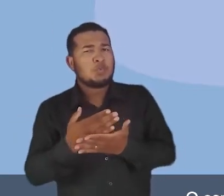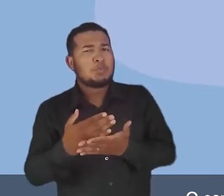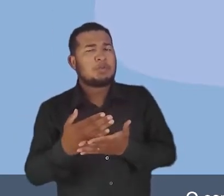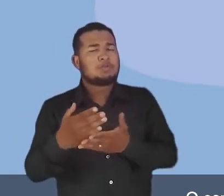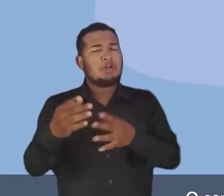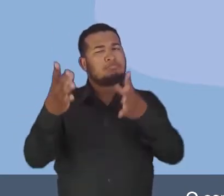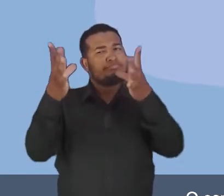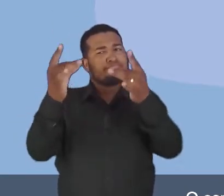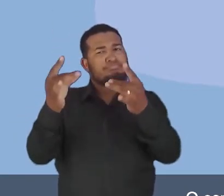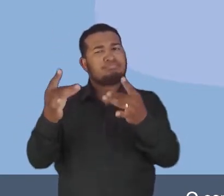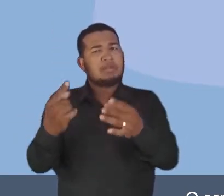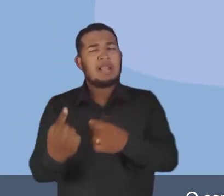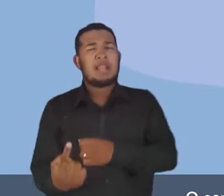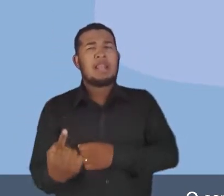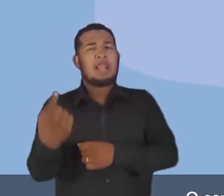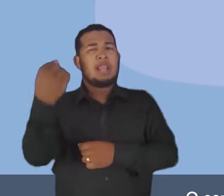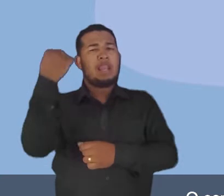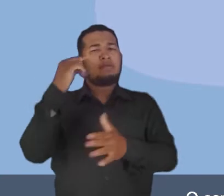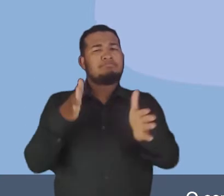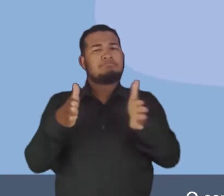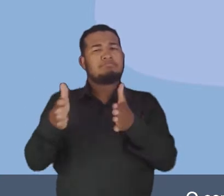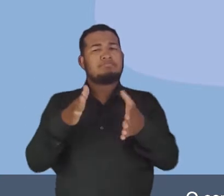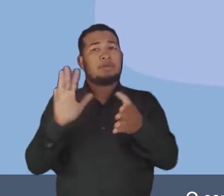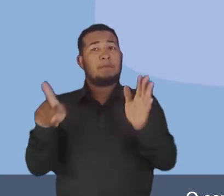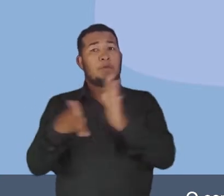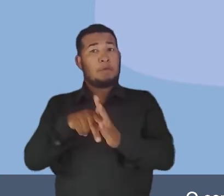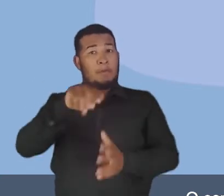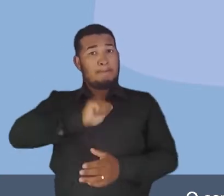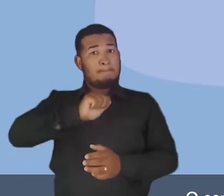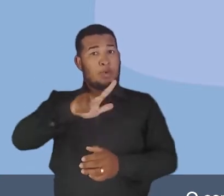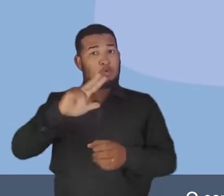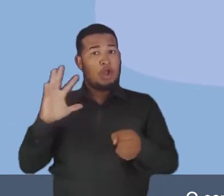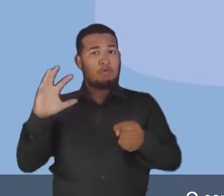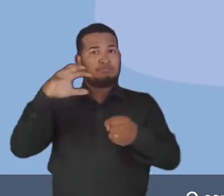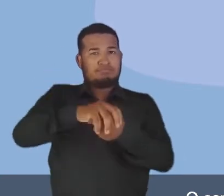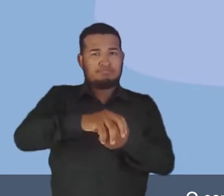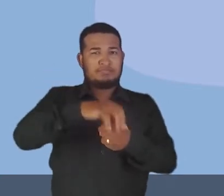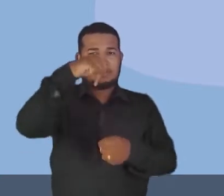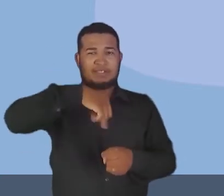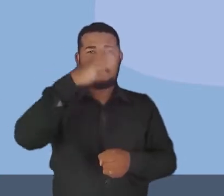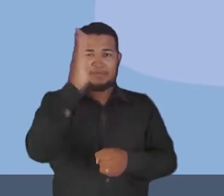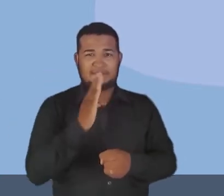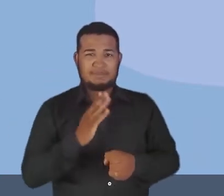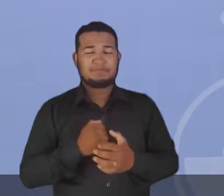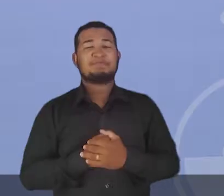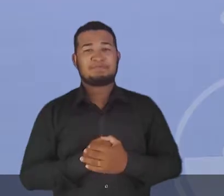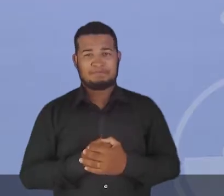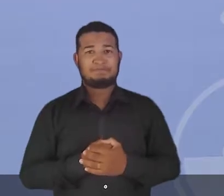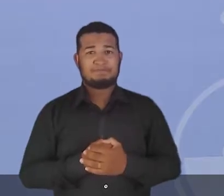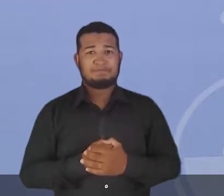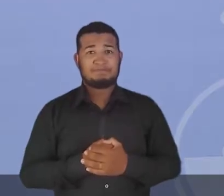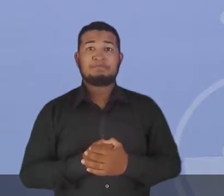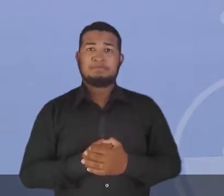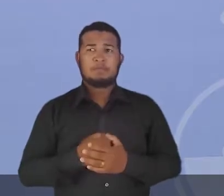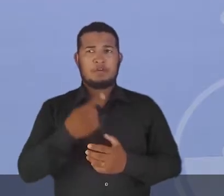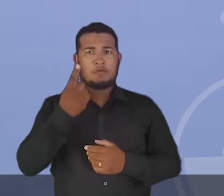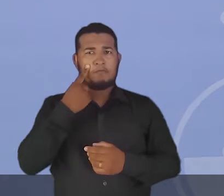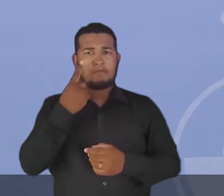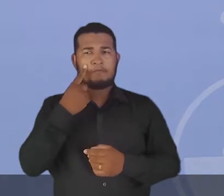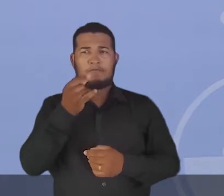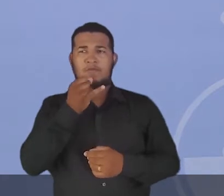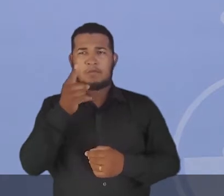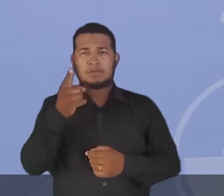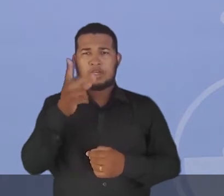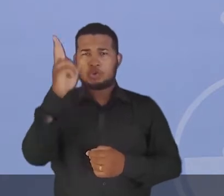configurar lá no período da colonização do Brasil. Vem comigo. Você é bom em história?